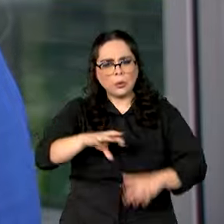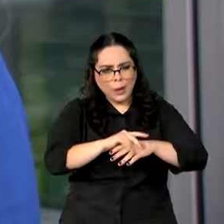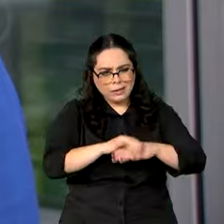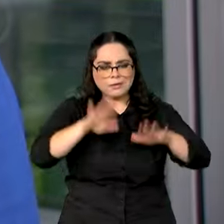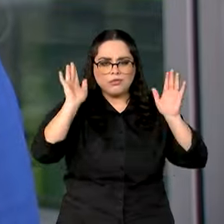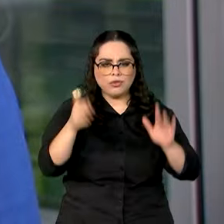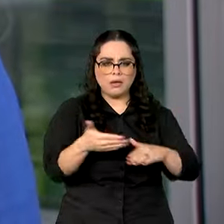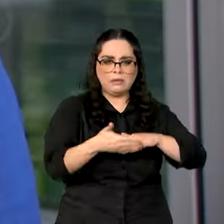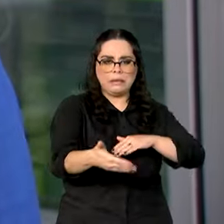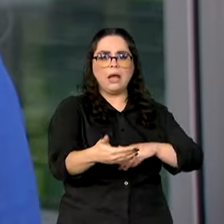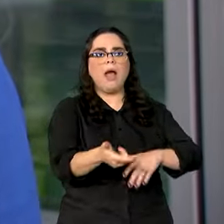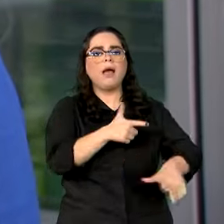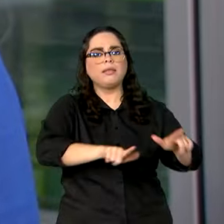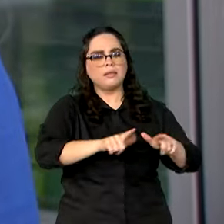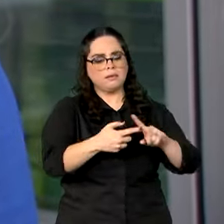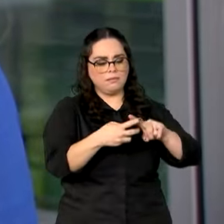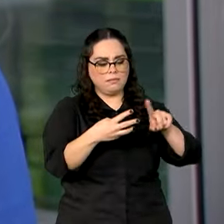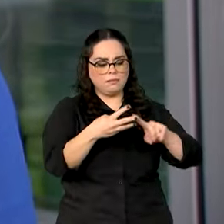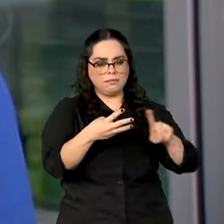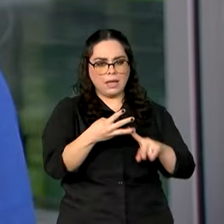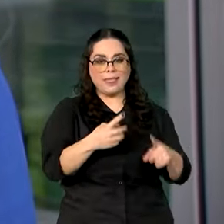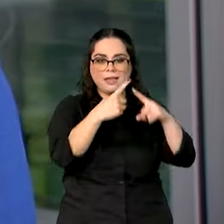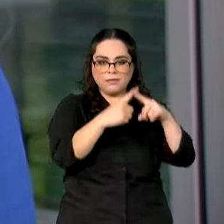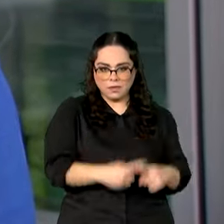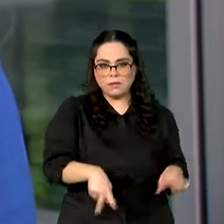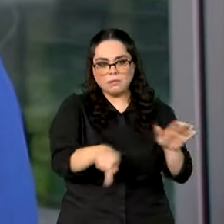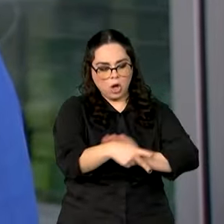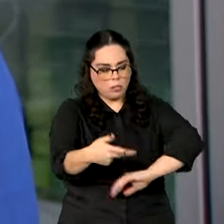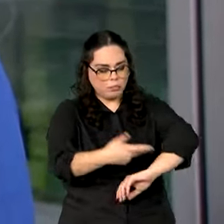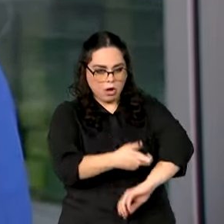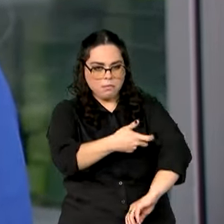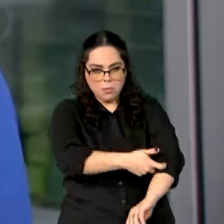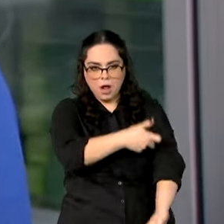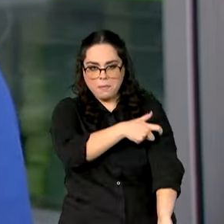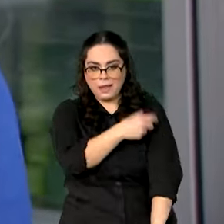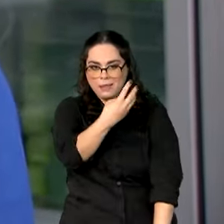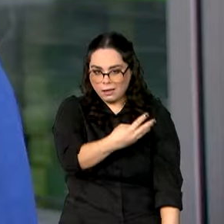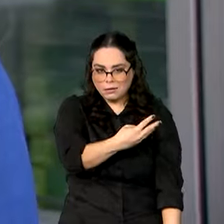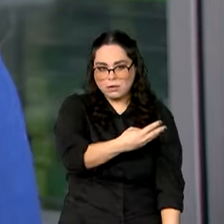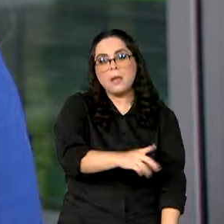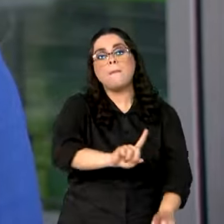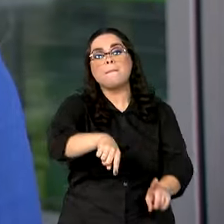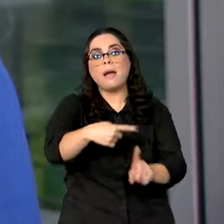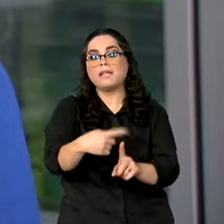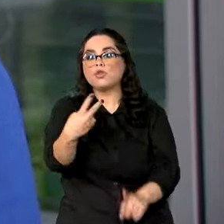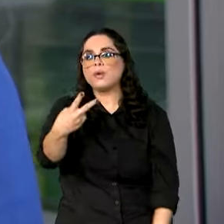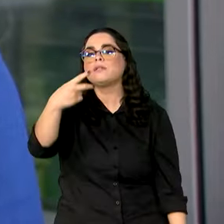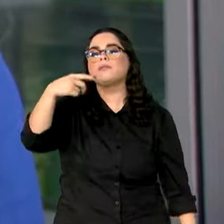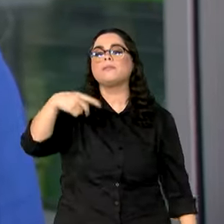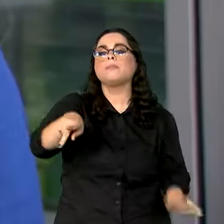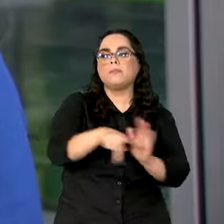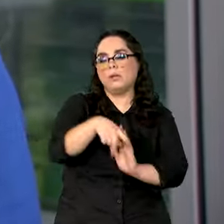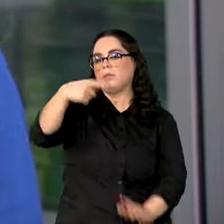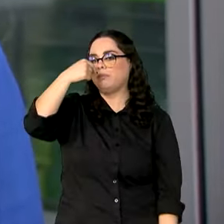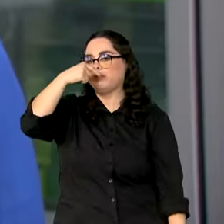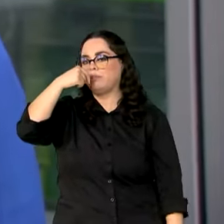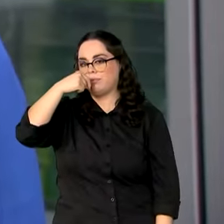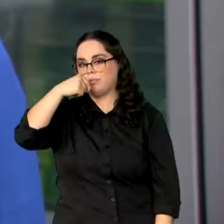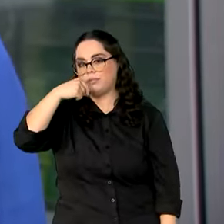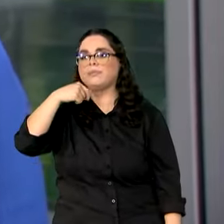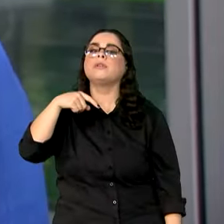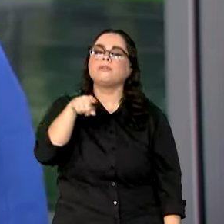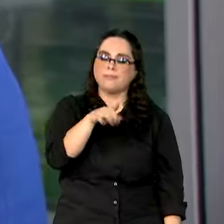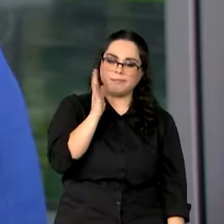inicial composto por três doses da vacina injetável e duas doses de reforço com a vacina da gotinha, famosa